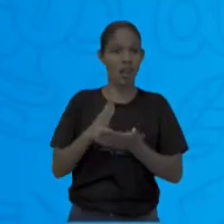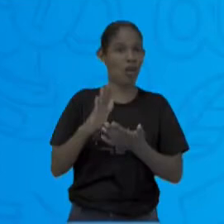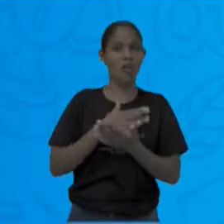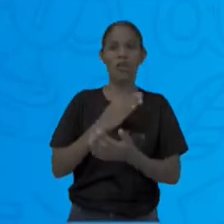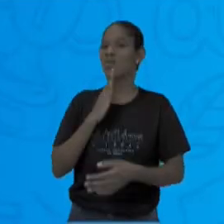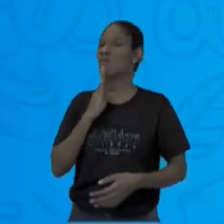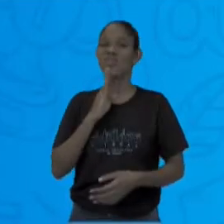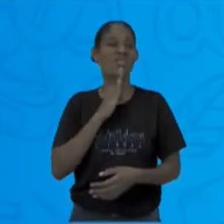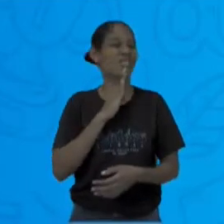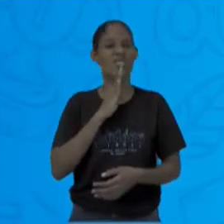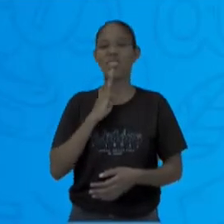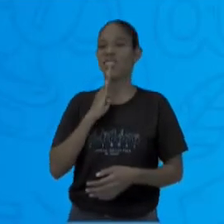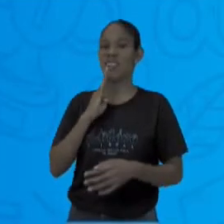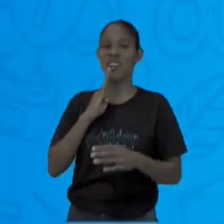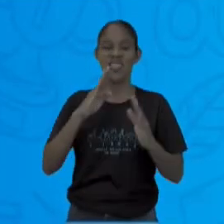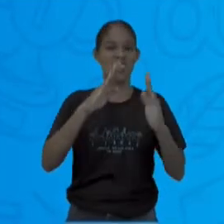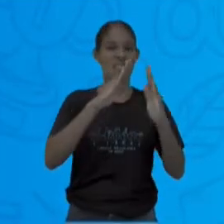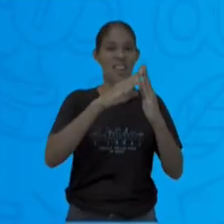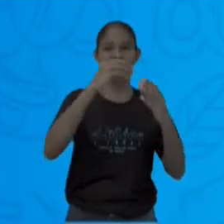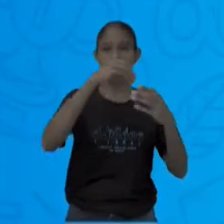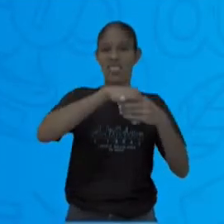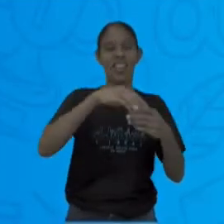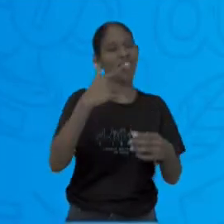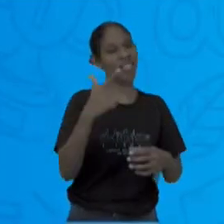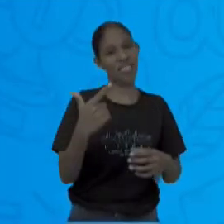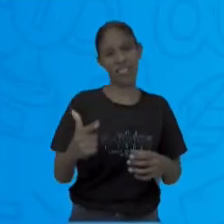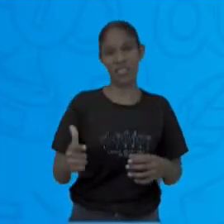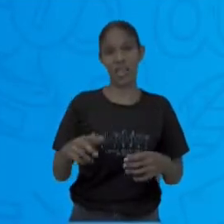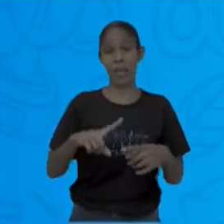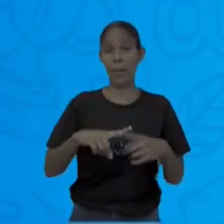esse telefone com fio. Mas ainda são usados.